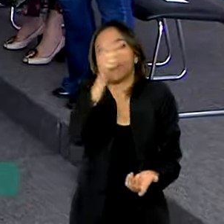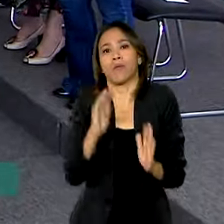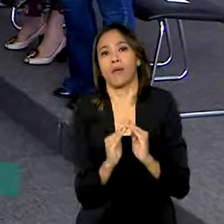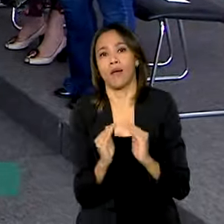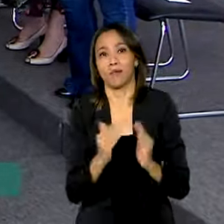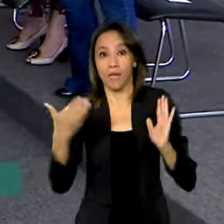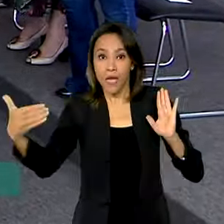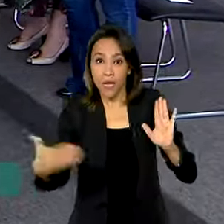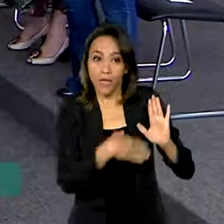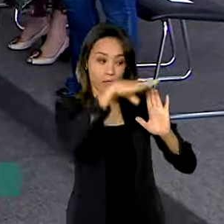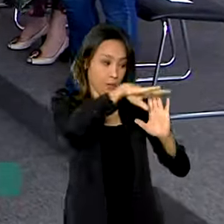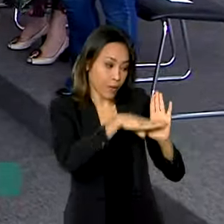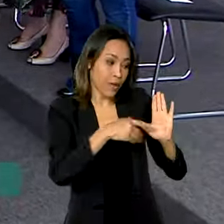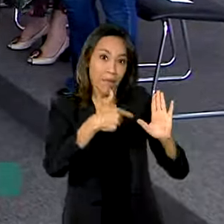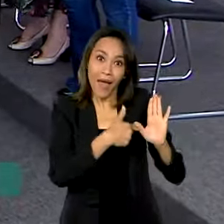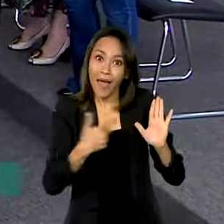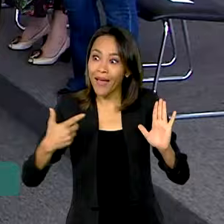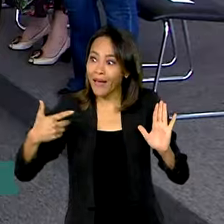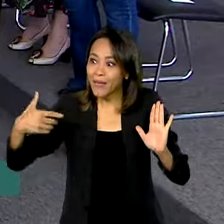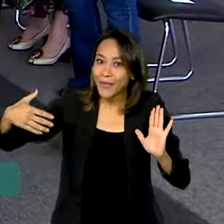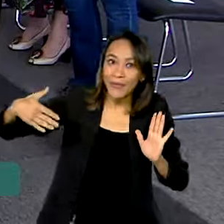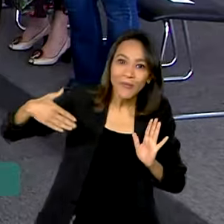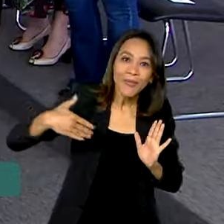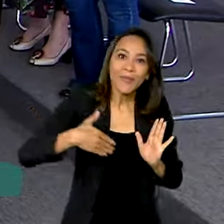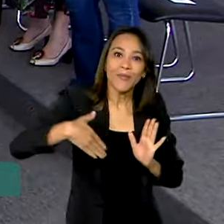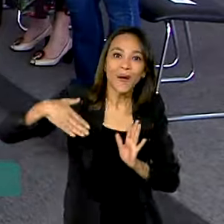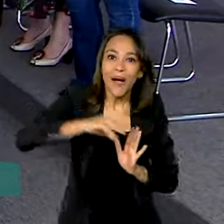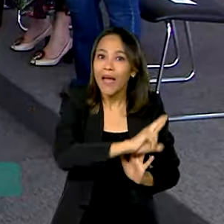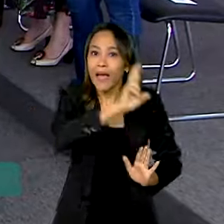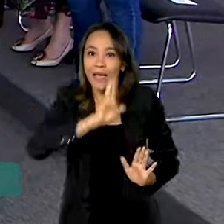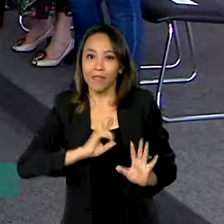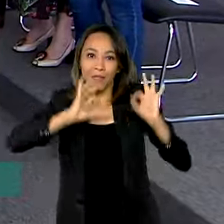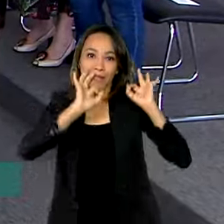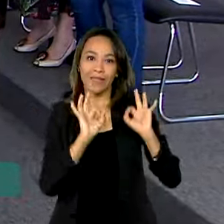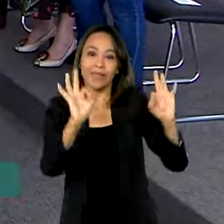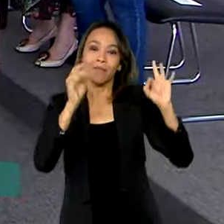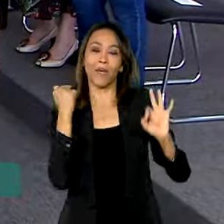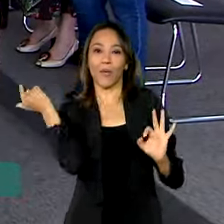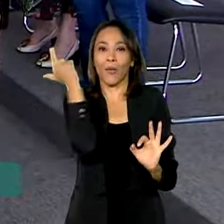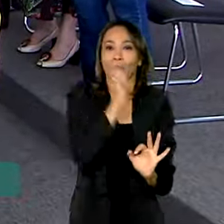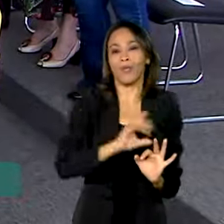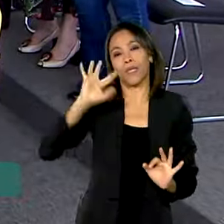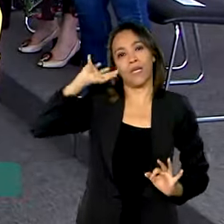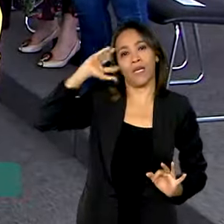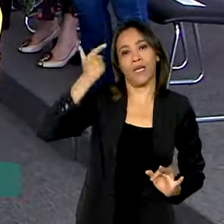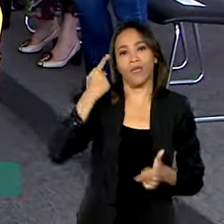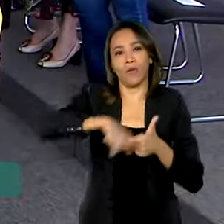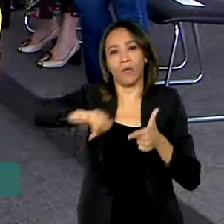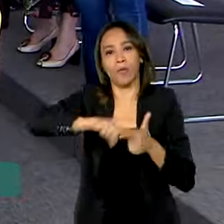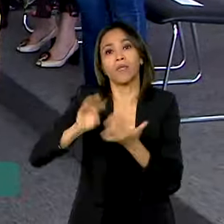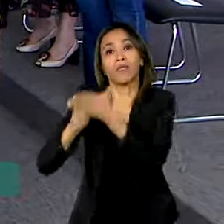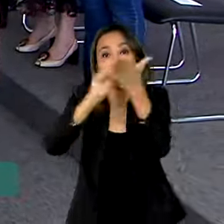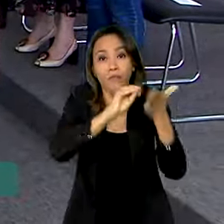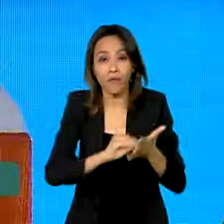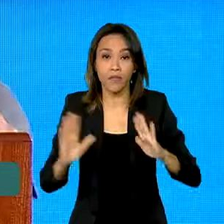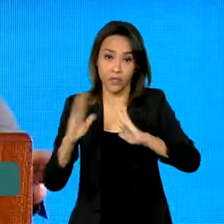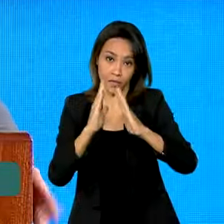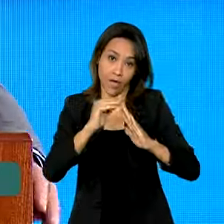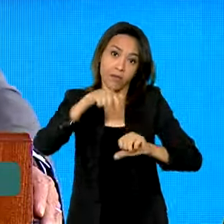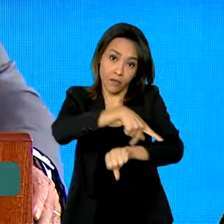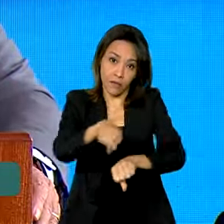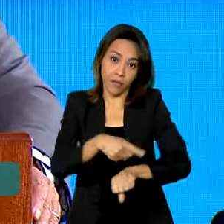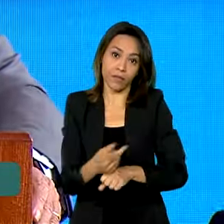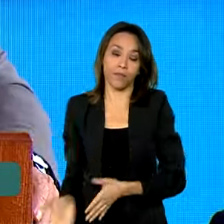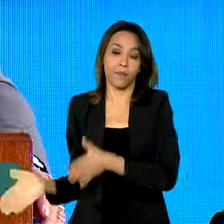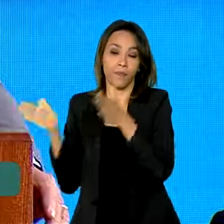é o caminho que as entidades aqui encontram e acham possível para resolver esse problema de déficit habitacional no nosso país. No